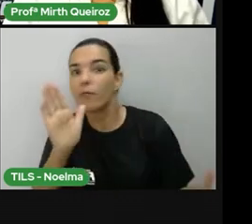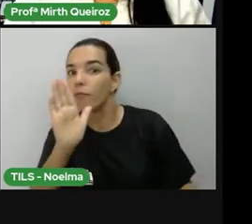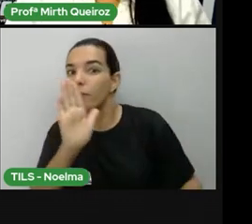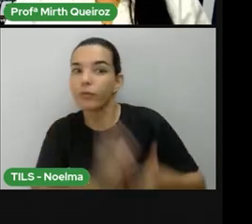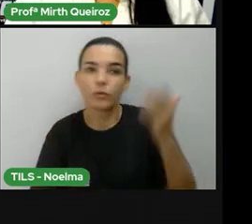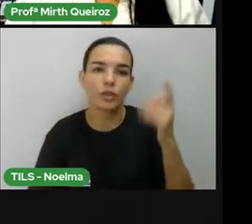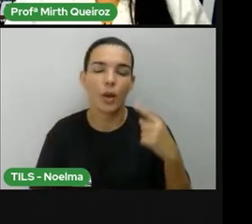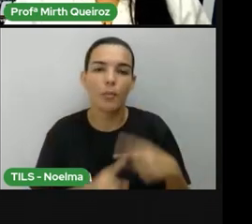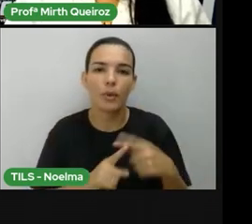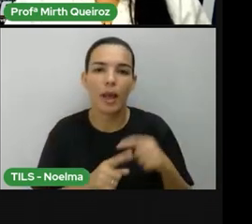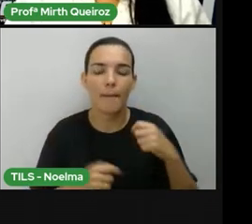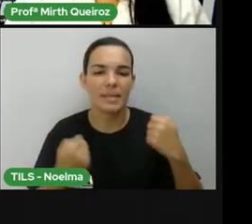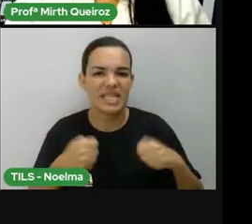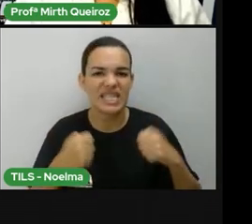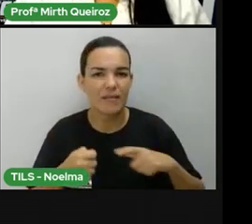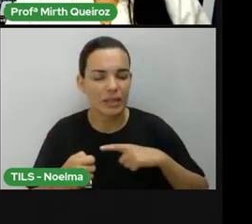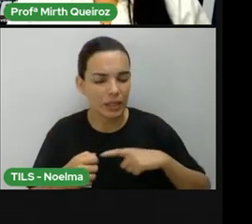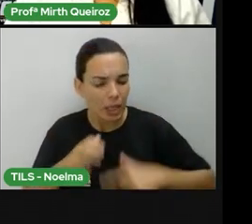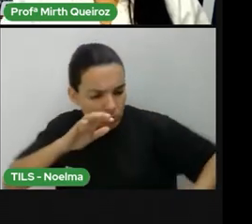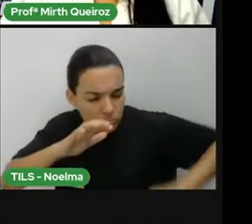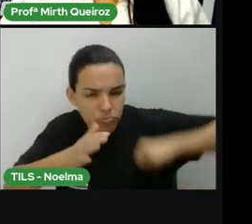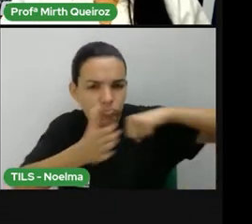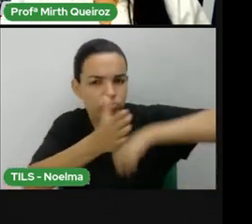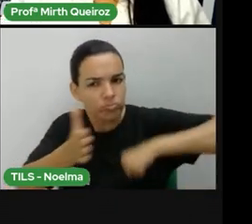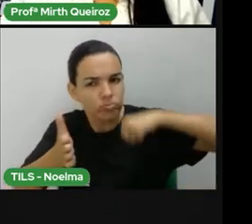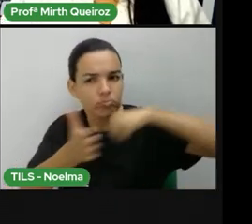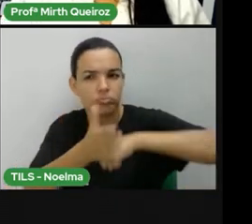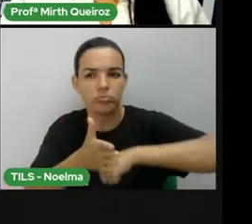uma forma de resistência à escravidão.